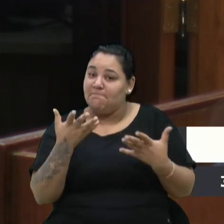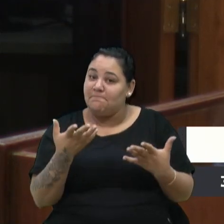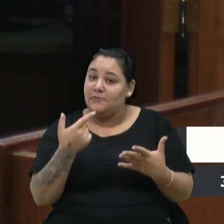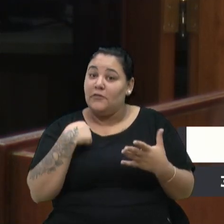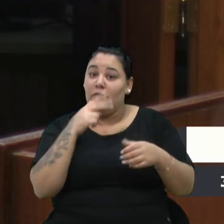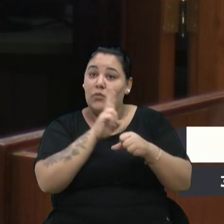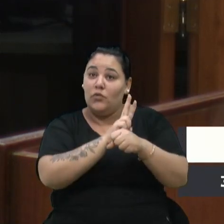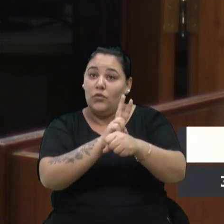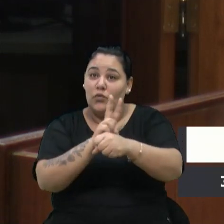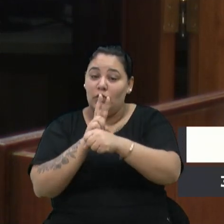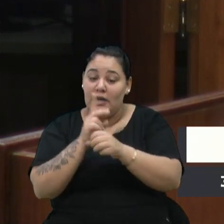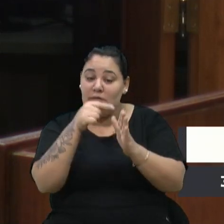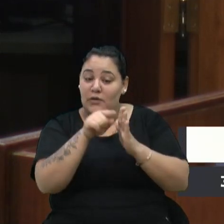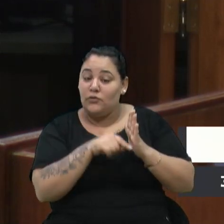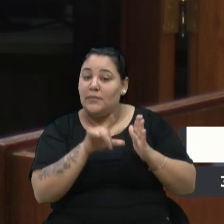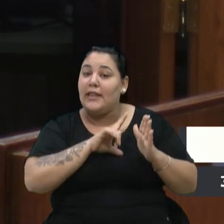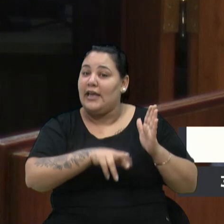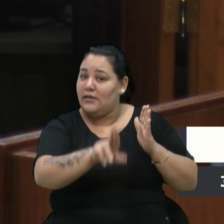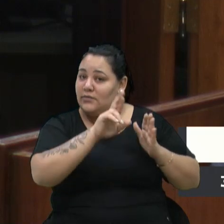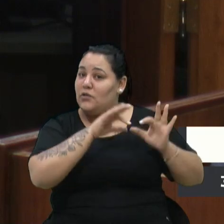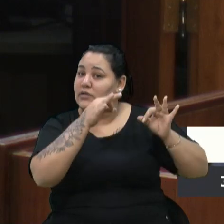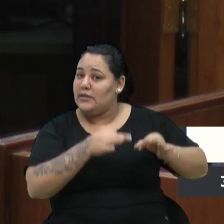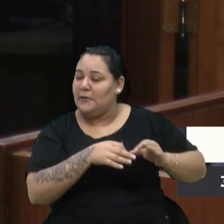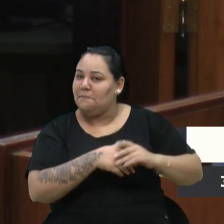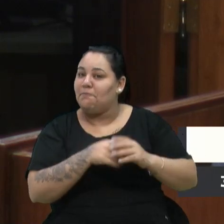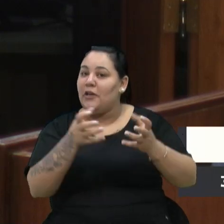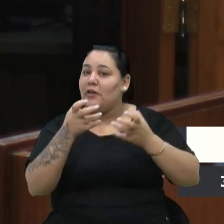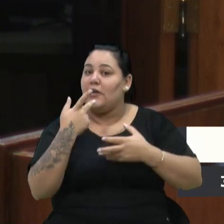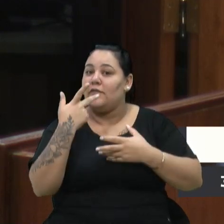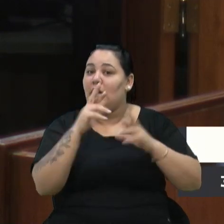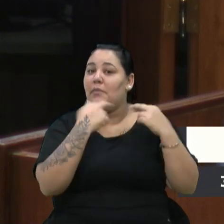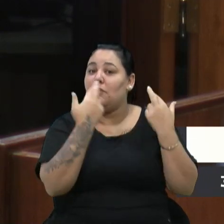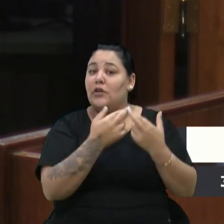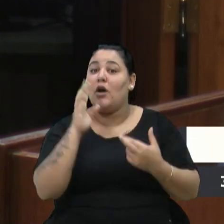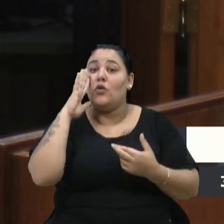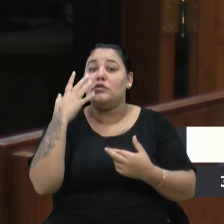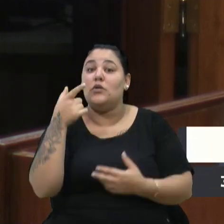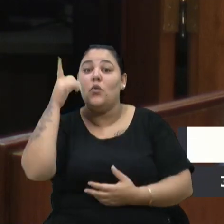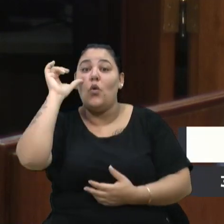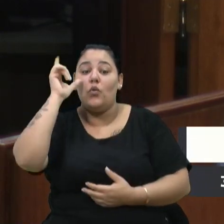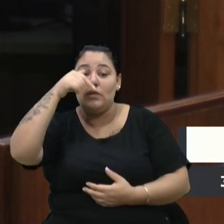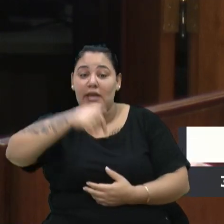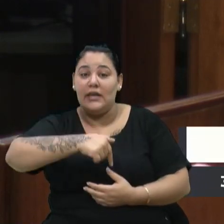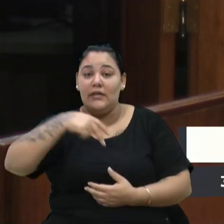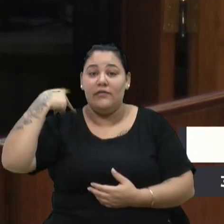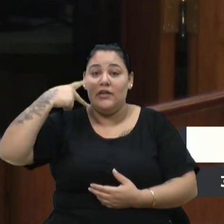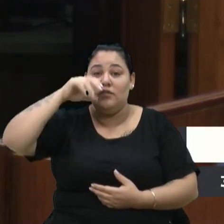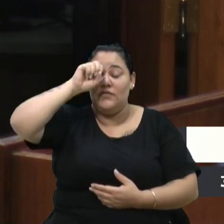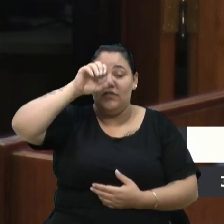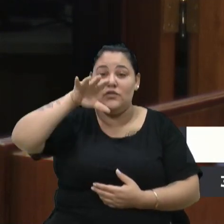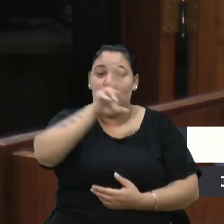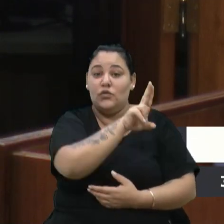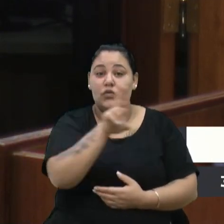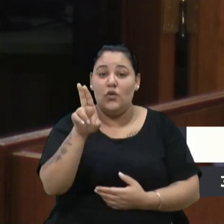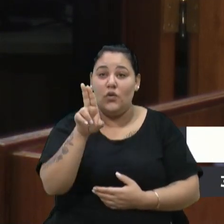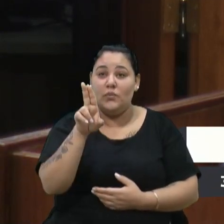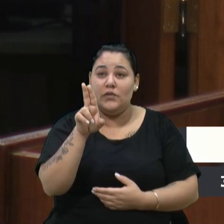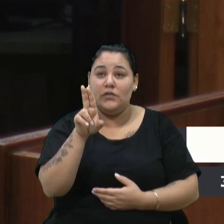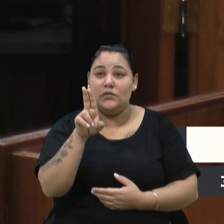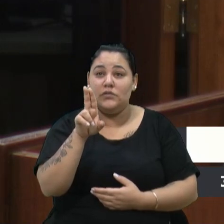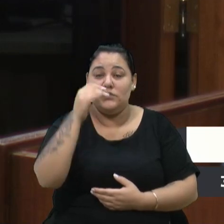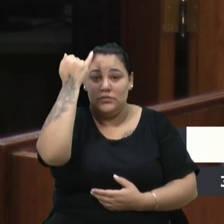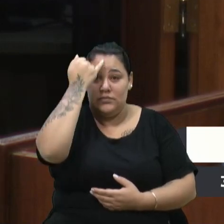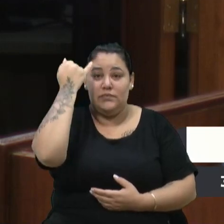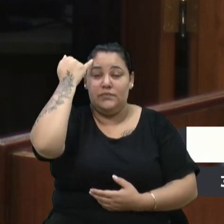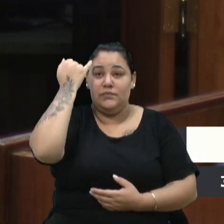corretas. Bom, eu quero destacar uma reunião que aconteceu ontem aqui, vereador Fiúza, chamada pelo presidente José